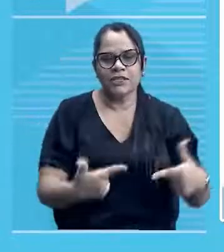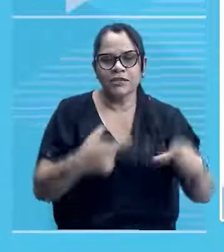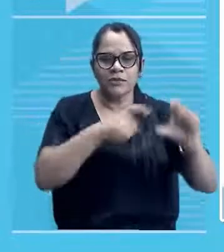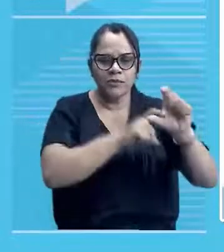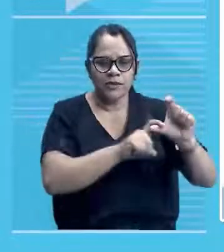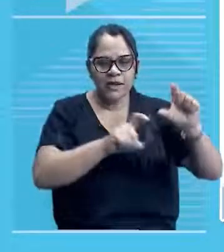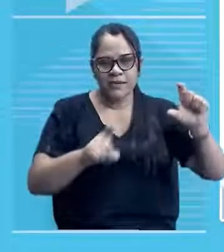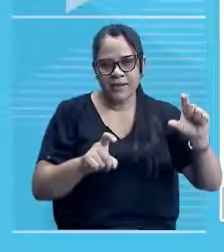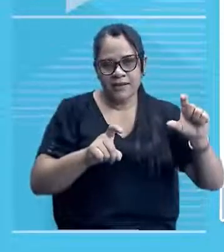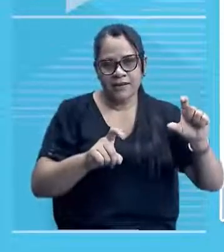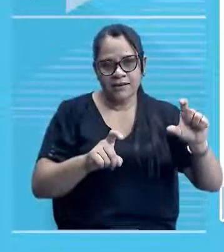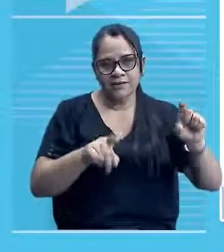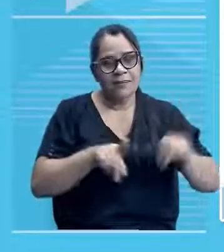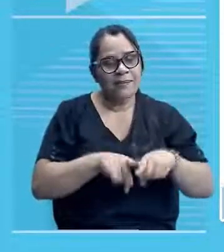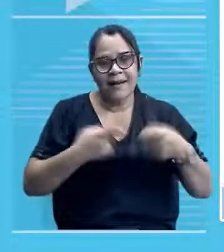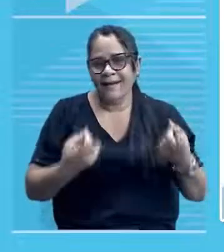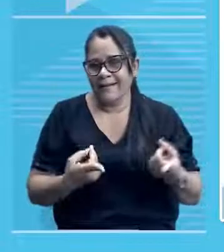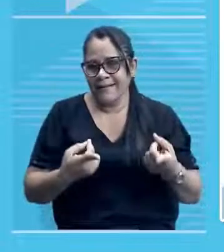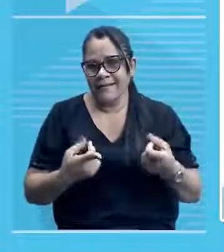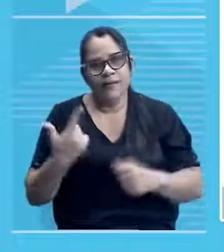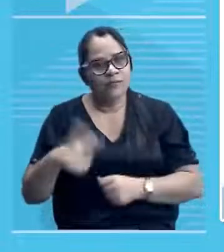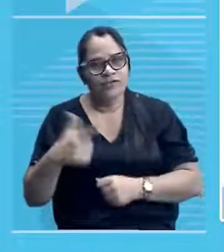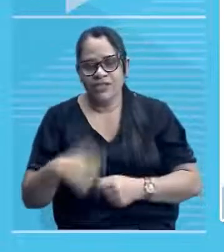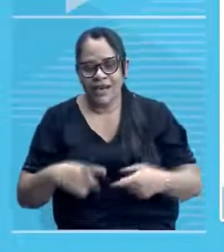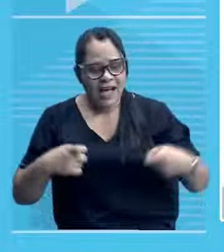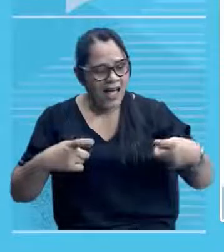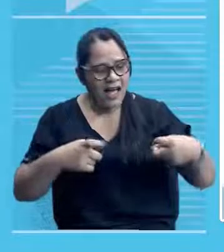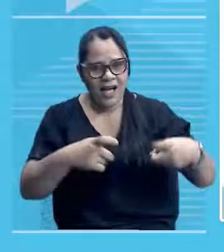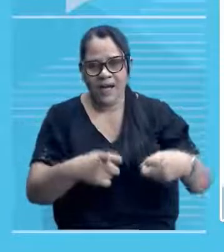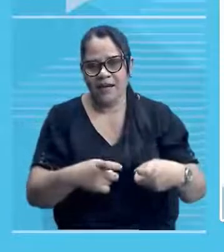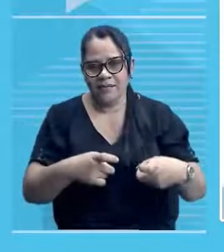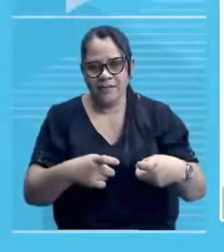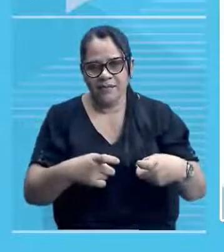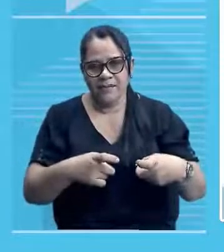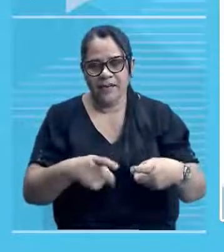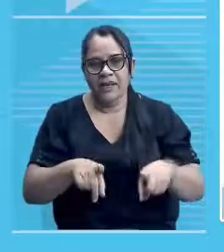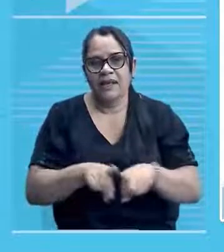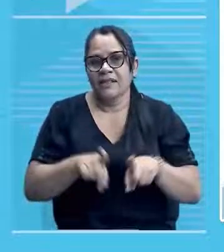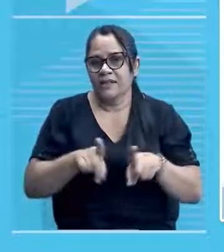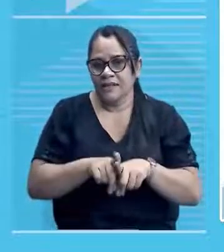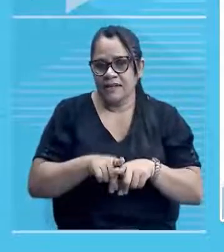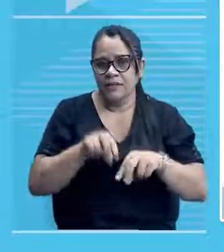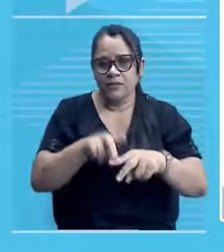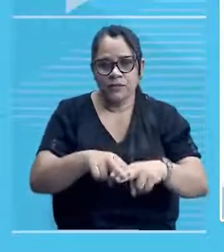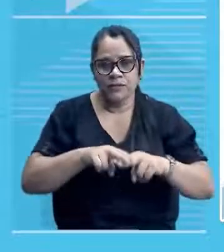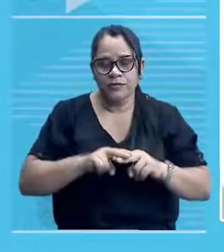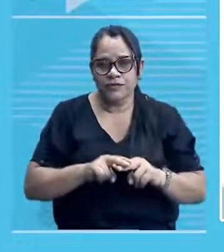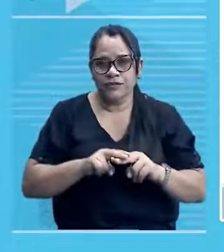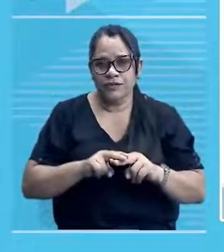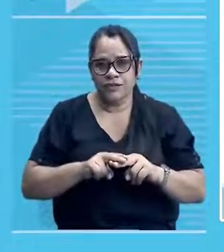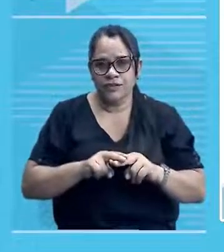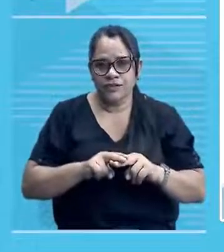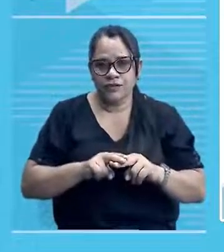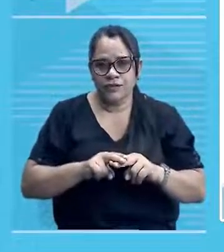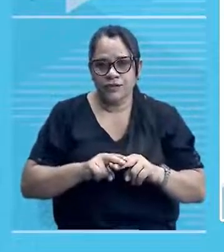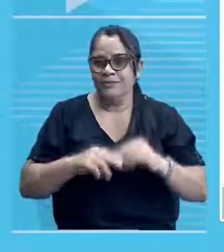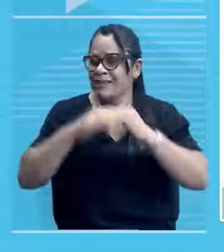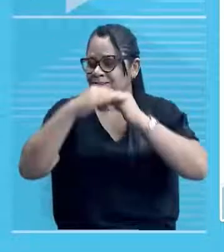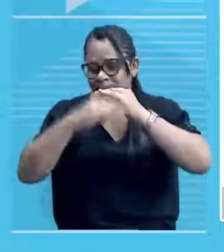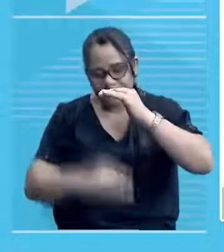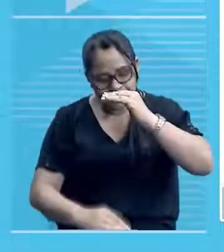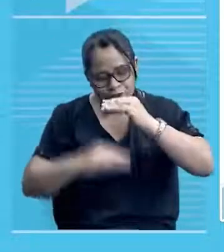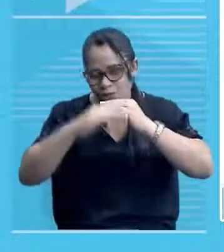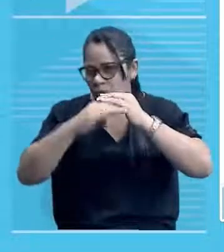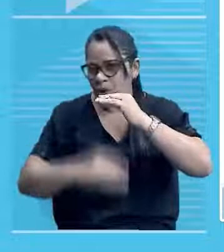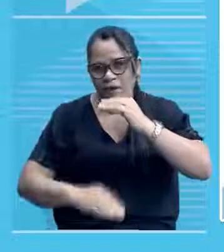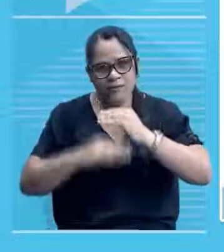armamento tinham armas muito simples, né? Arma branca. E em razão da tamanha desigualdade, né?